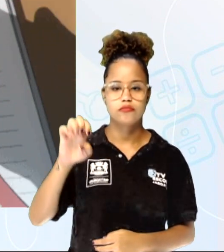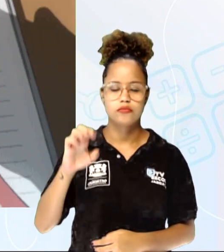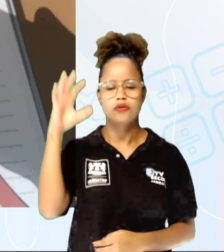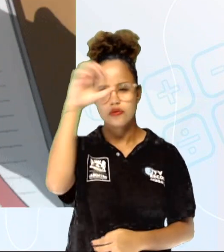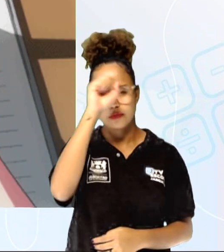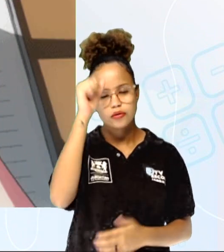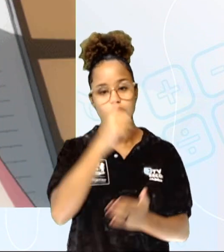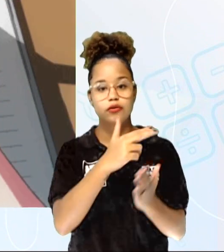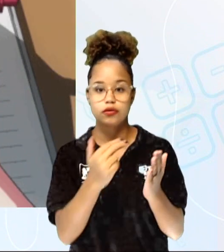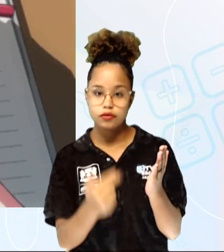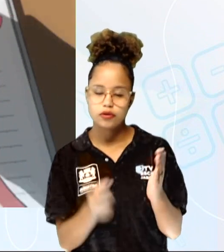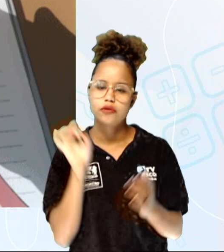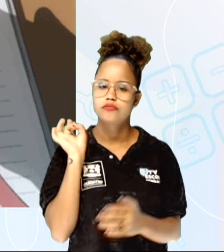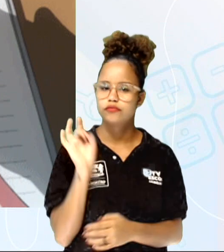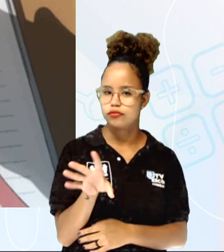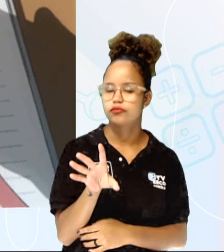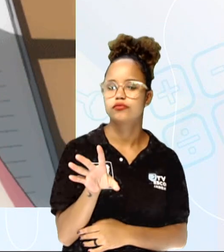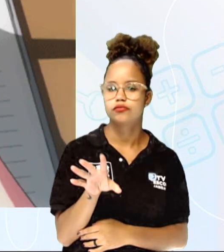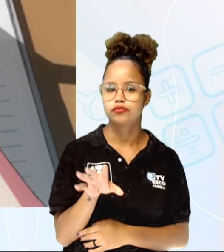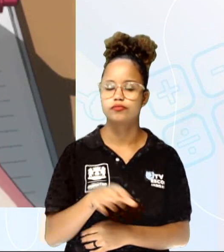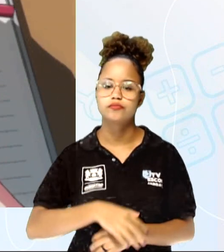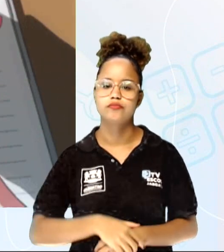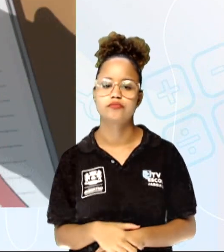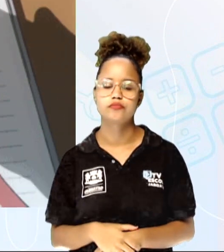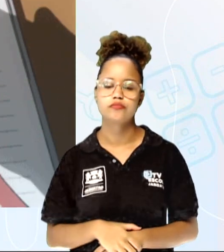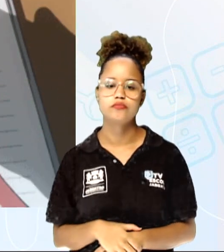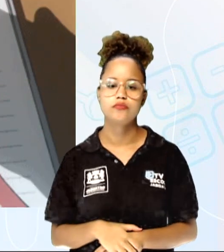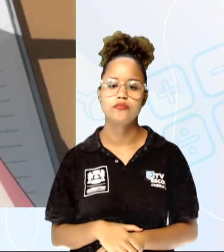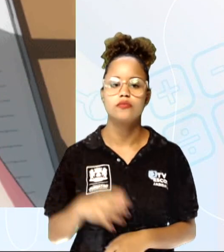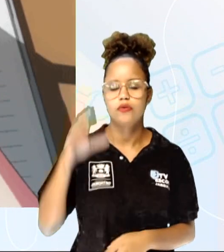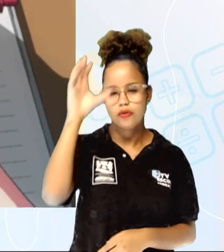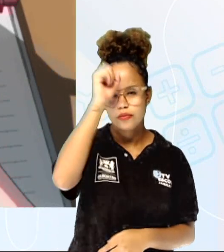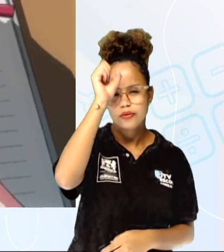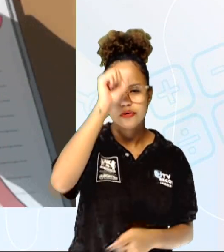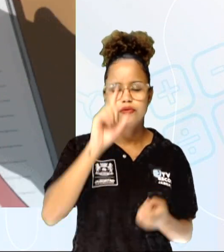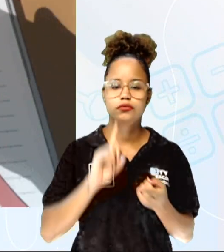sozinho a gente aprendeu que ele